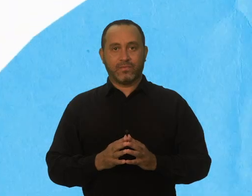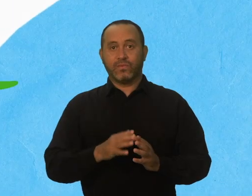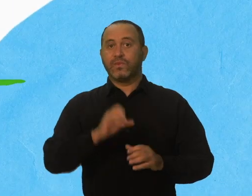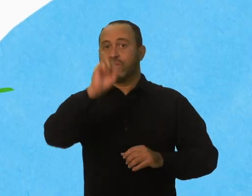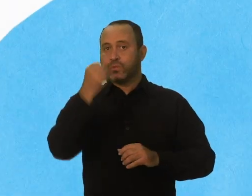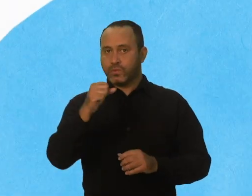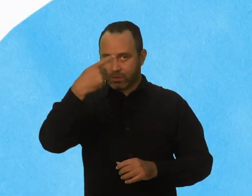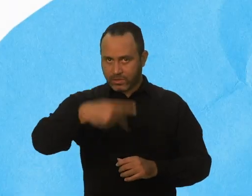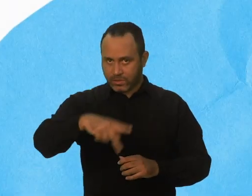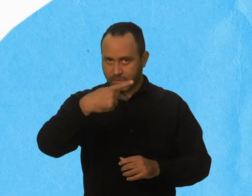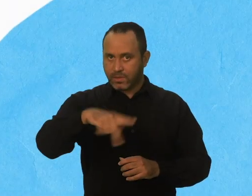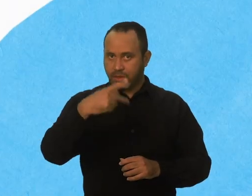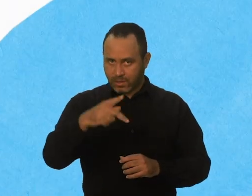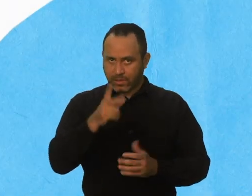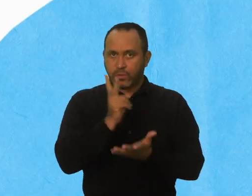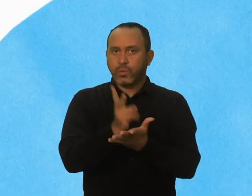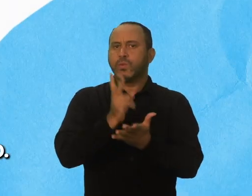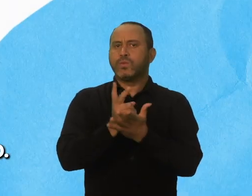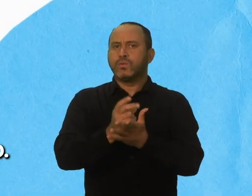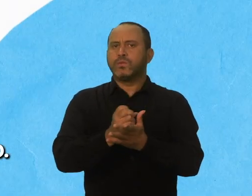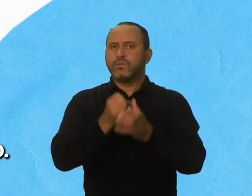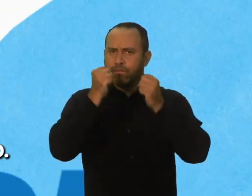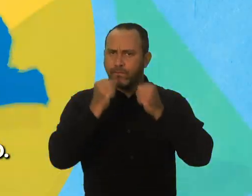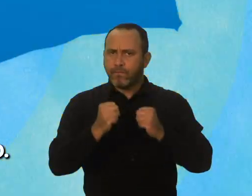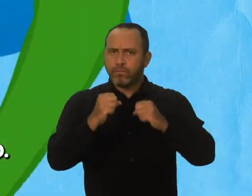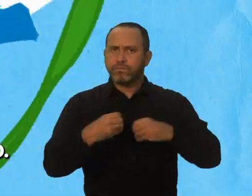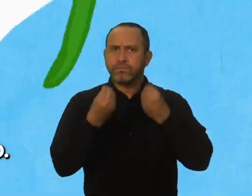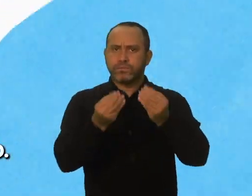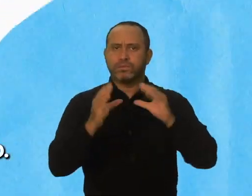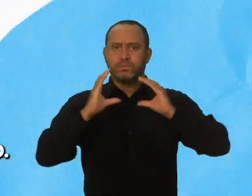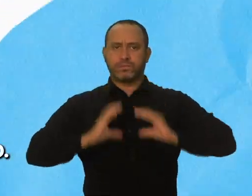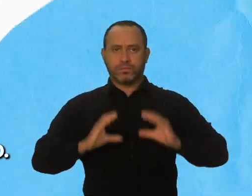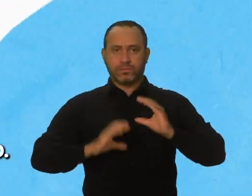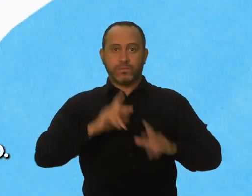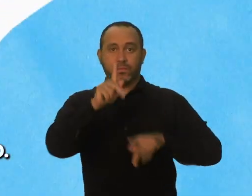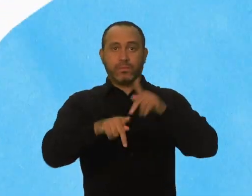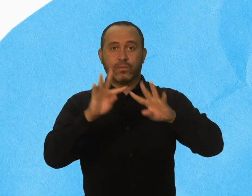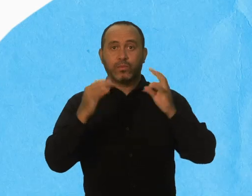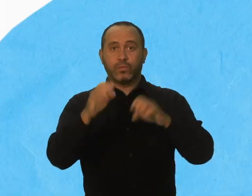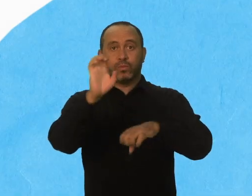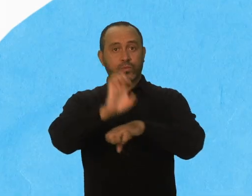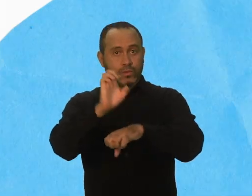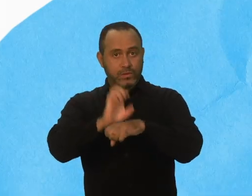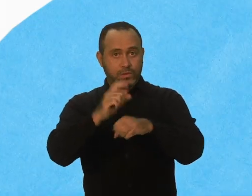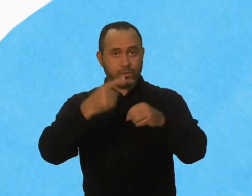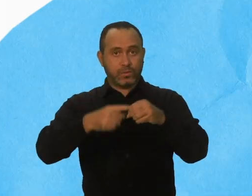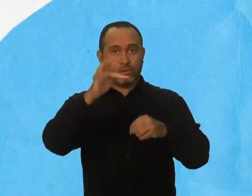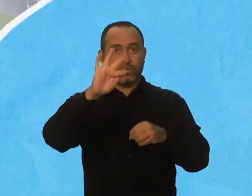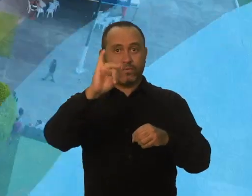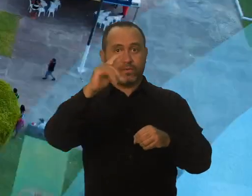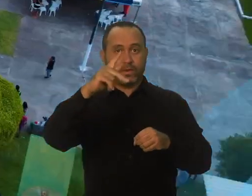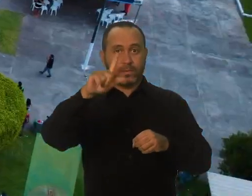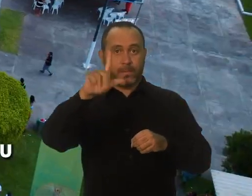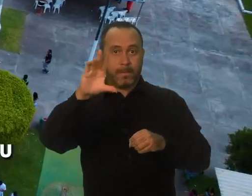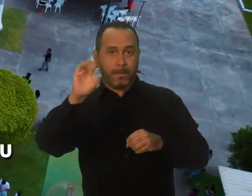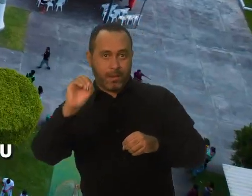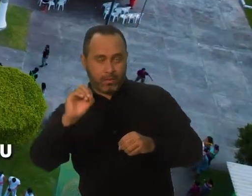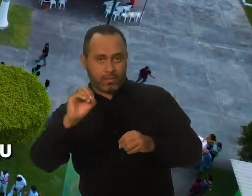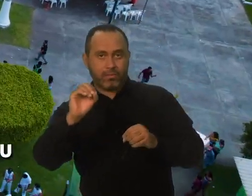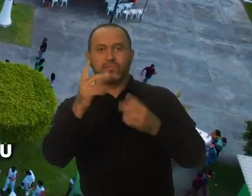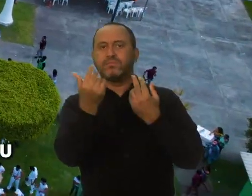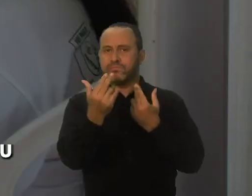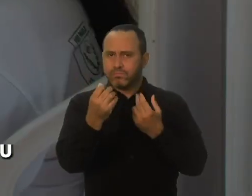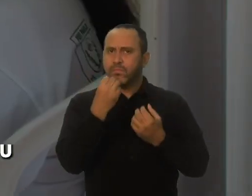O Sergipe É Aqui segue firme, levando mais cidadania para todo o Estado. E em Frei Paulo não foi diferente. A